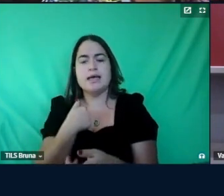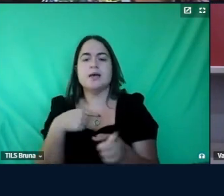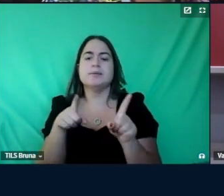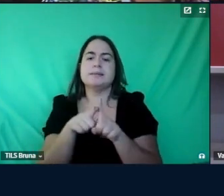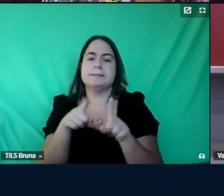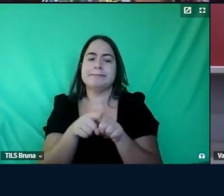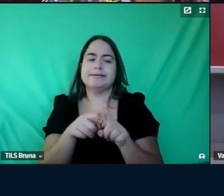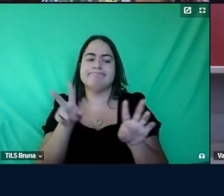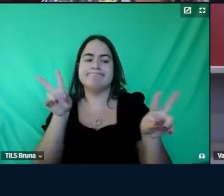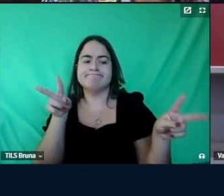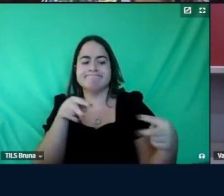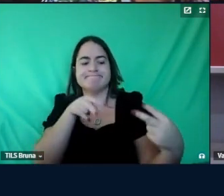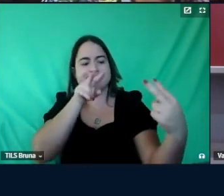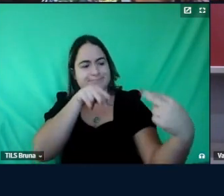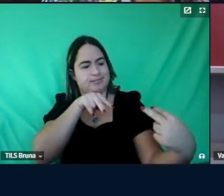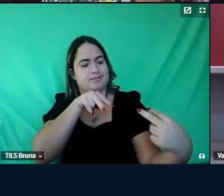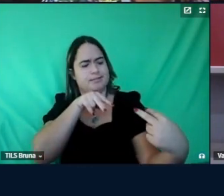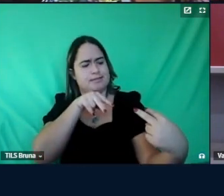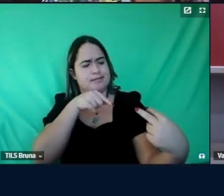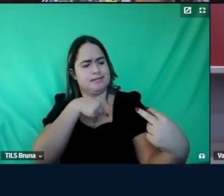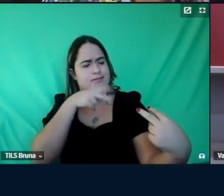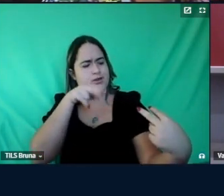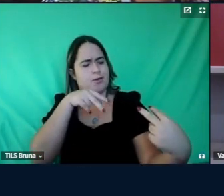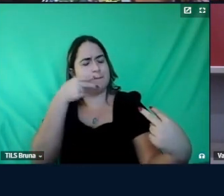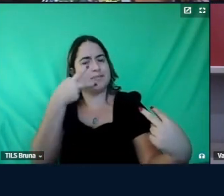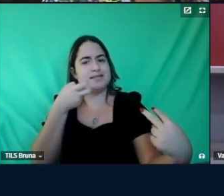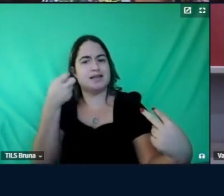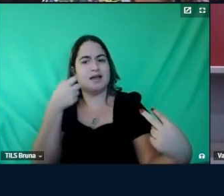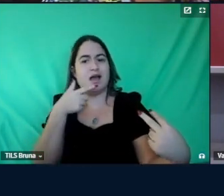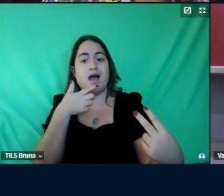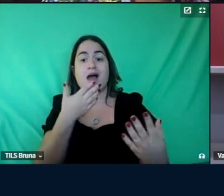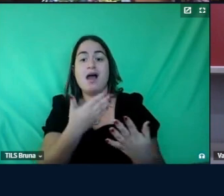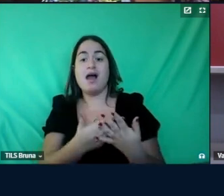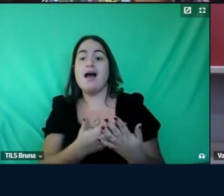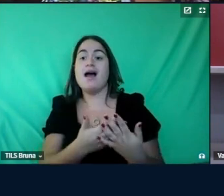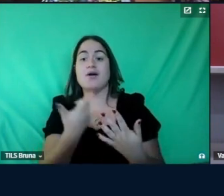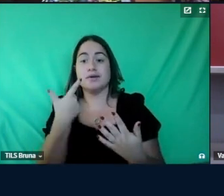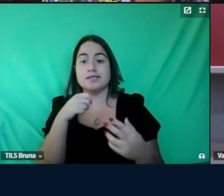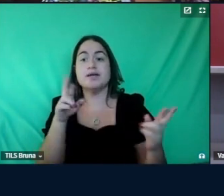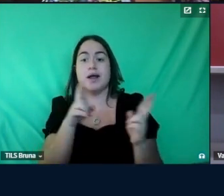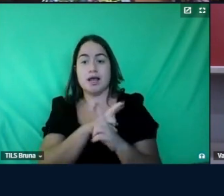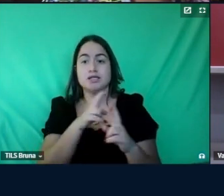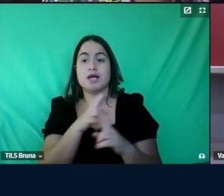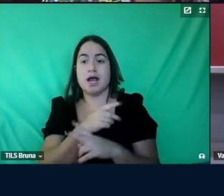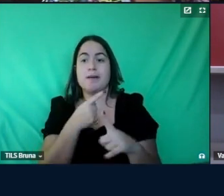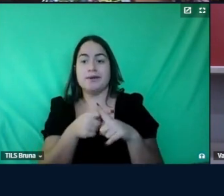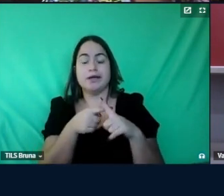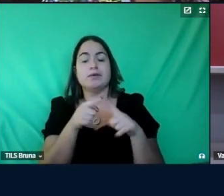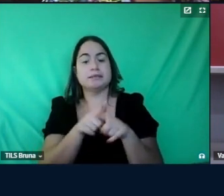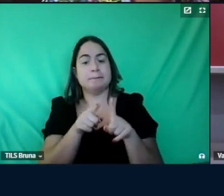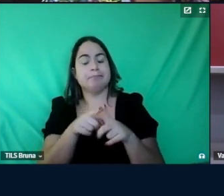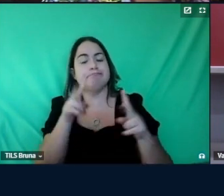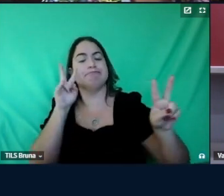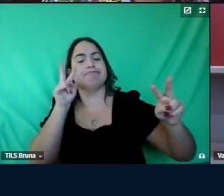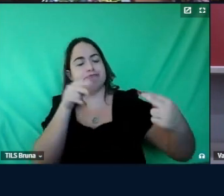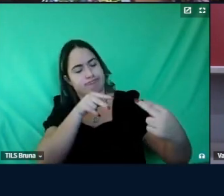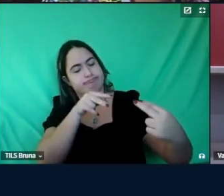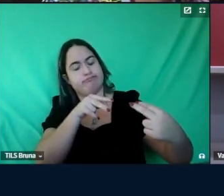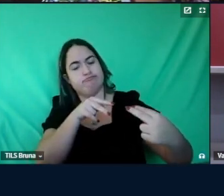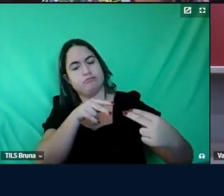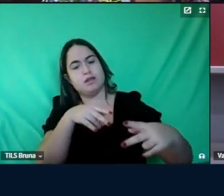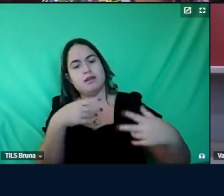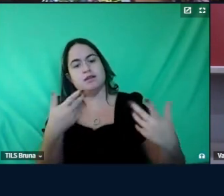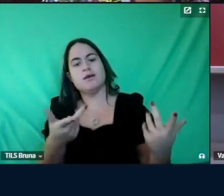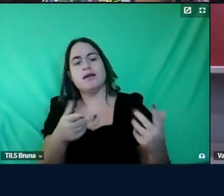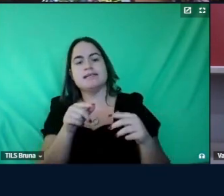muito eu quando eu li eu pensei assim ah professora Juliana vai relacionar algumas coisas que eu também me vi muito na senhora e essa